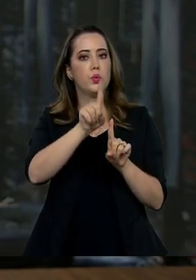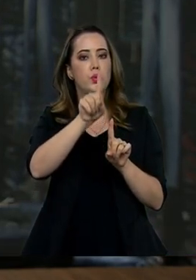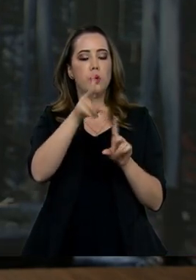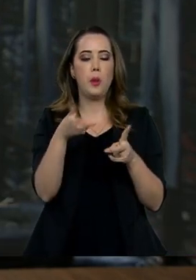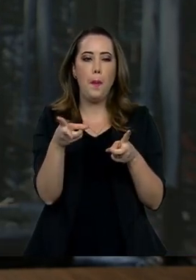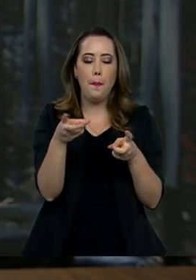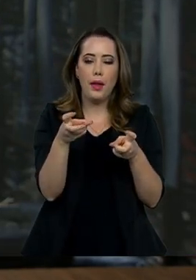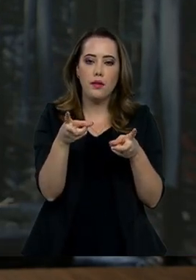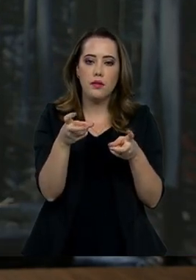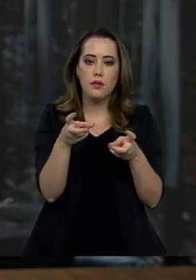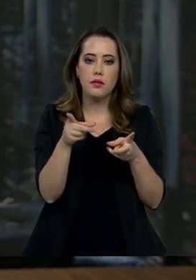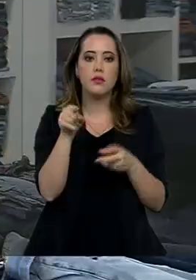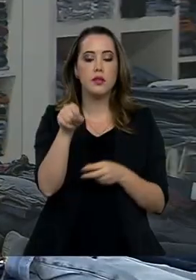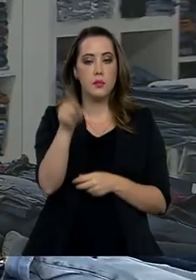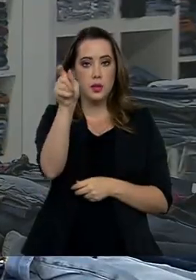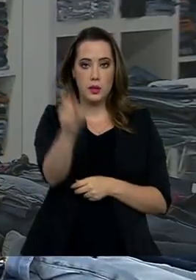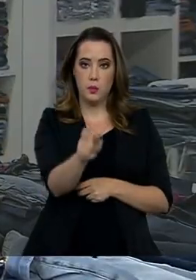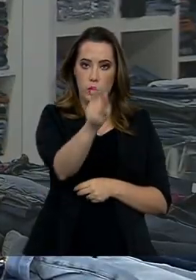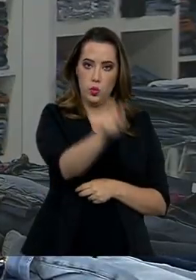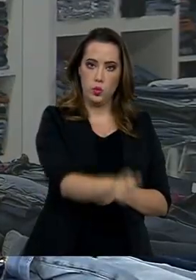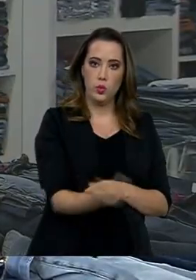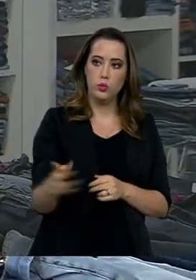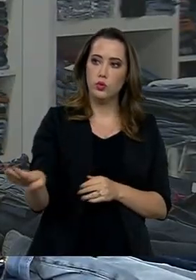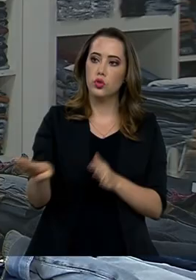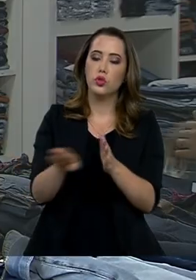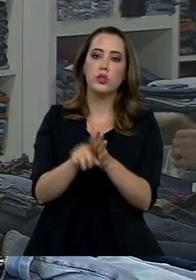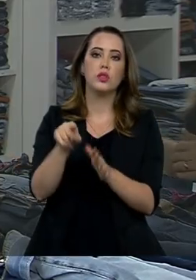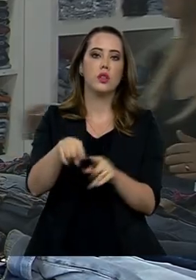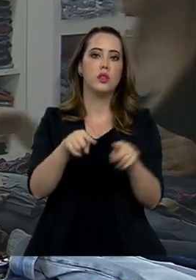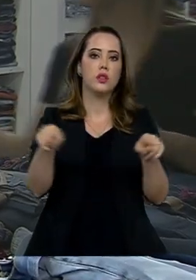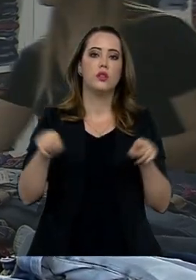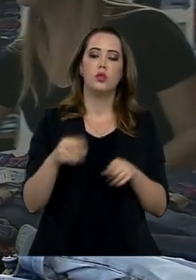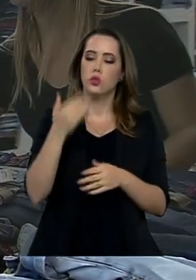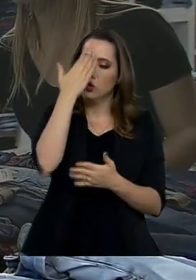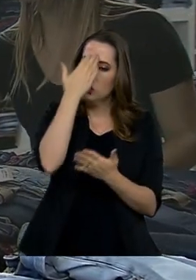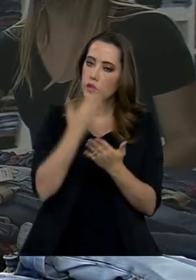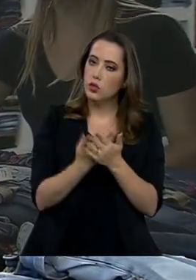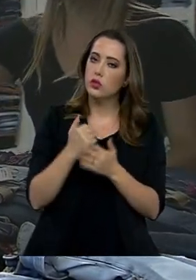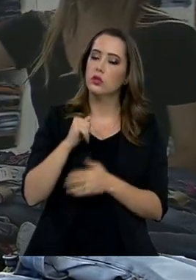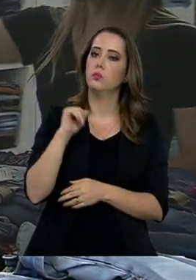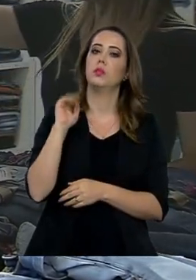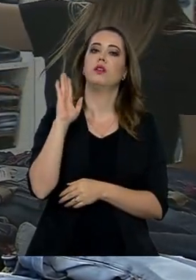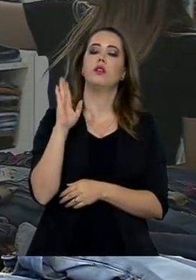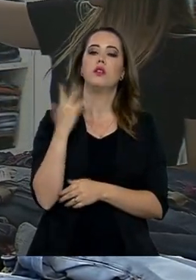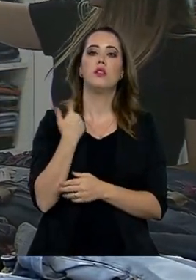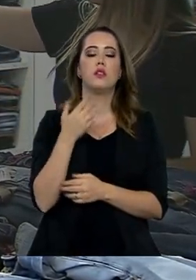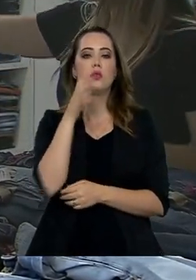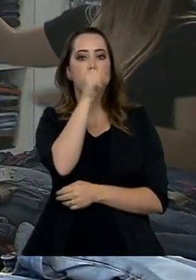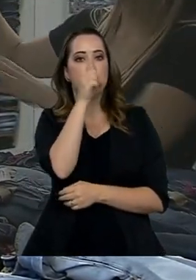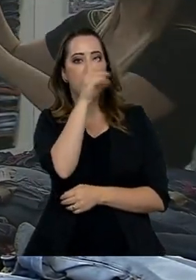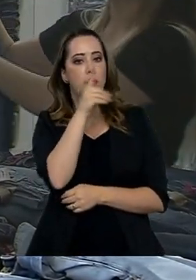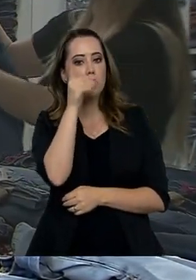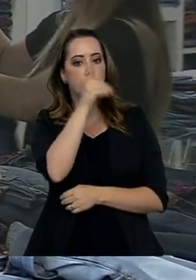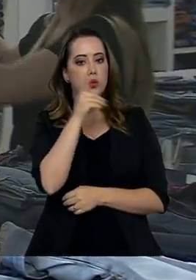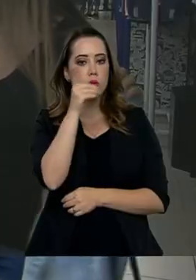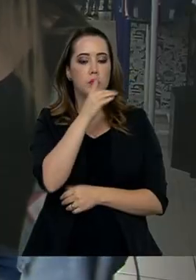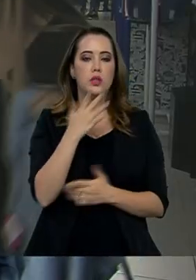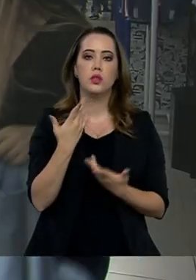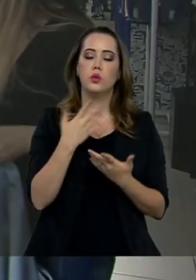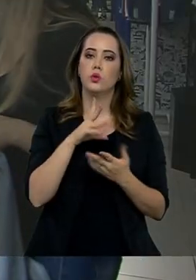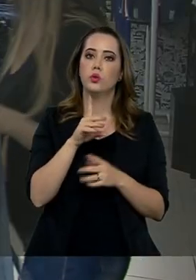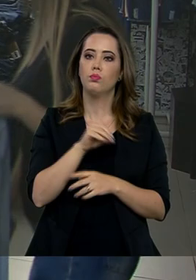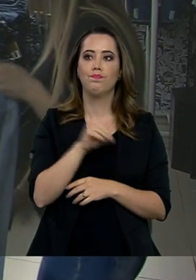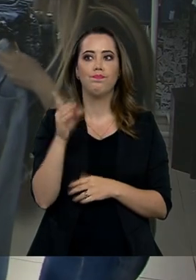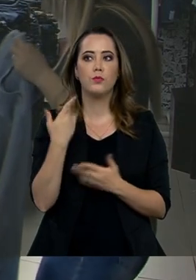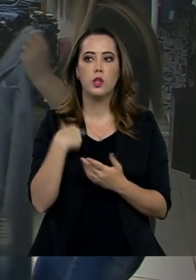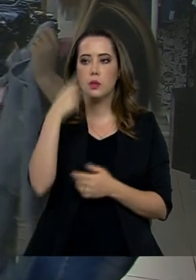percebido que o consumidor vem na loja agora com um pouco mais de confiança. Nos finais de semana, nos dias de varejo, você já